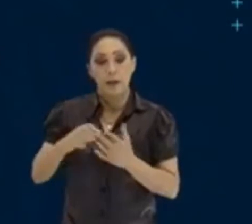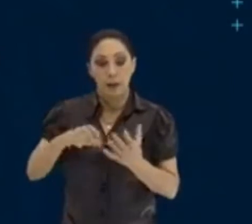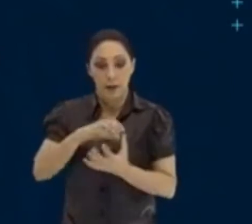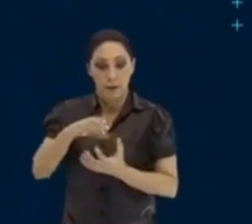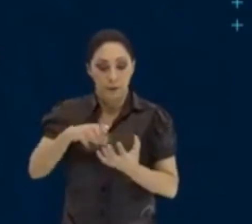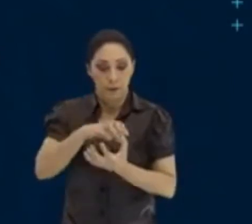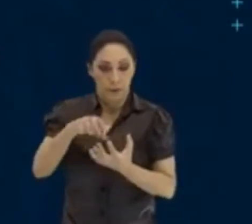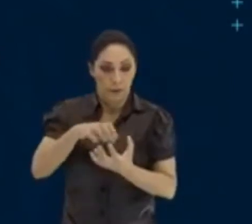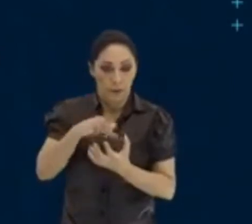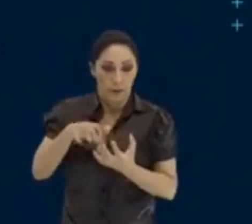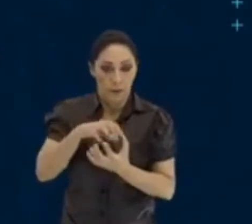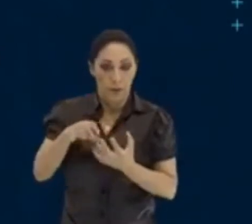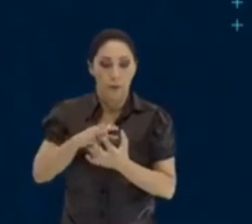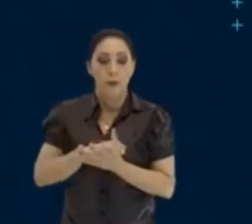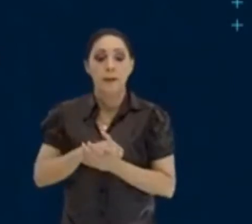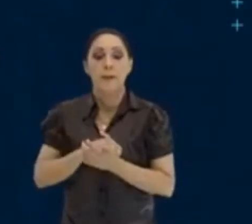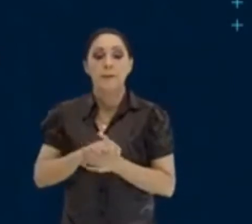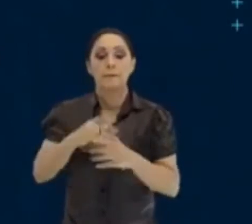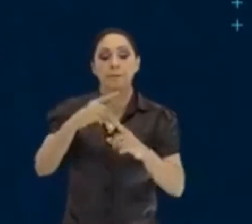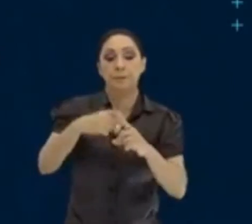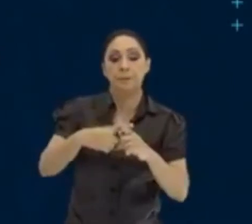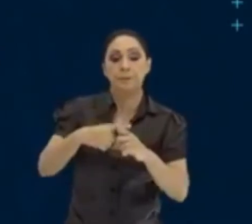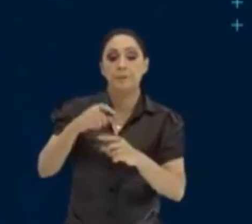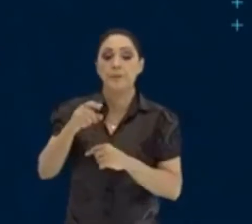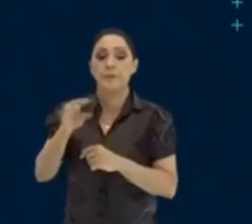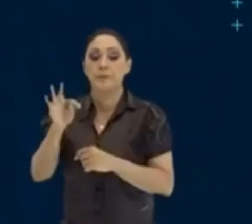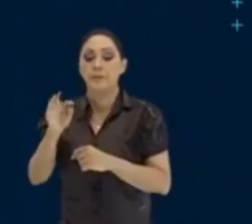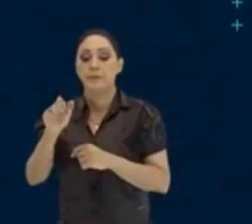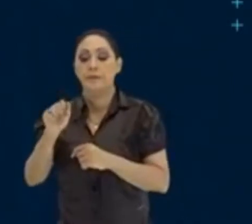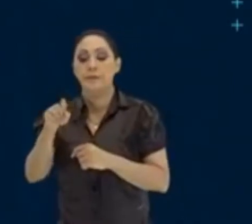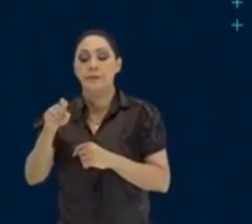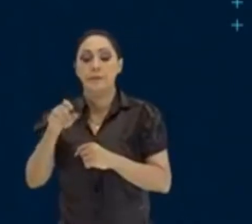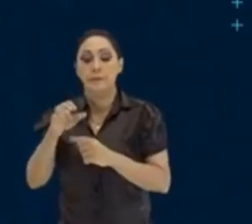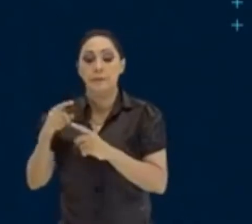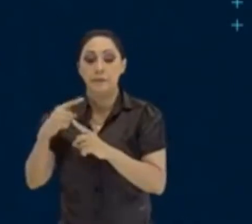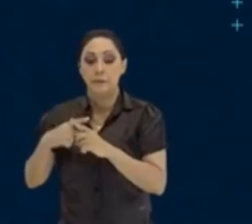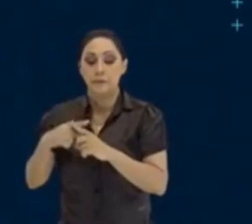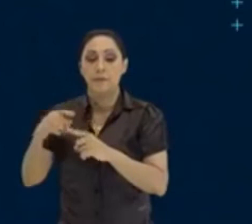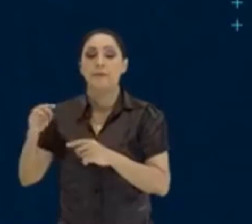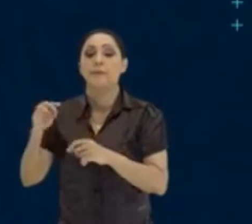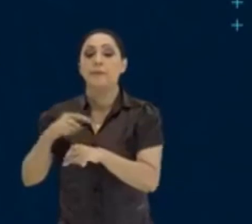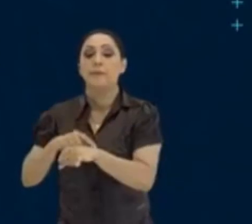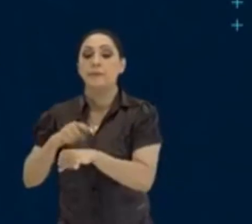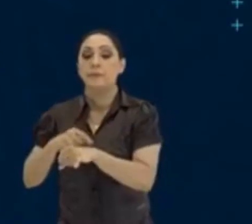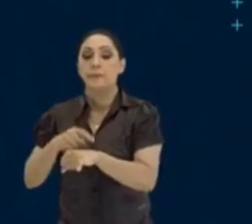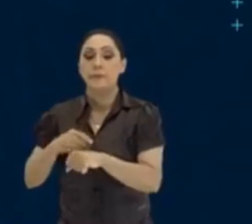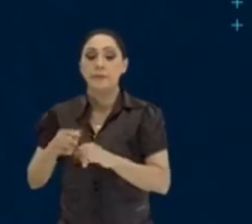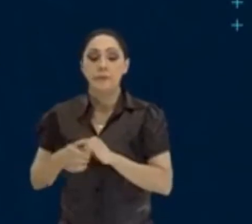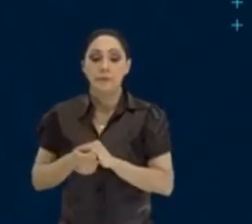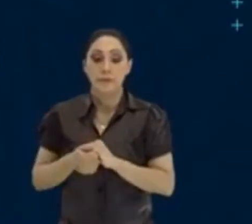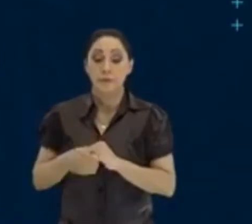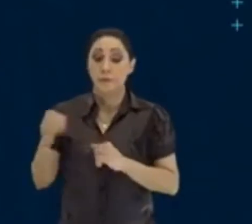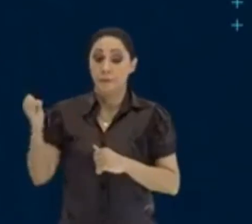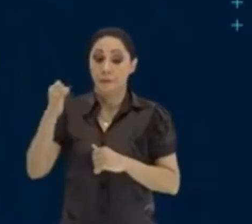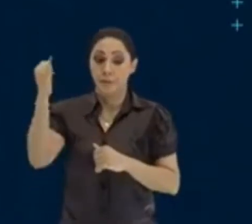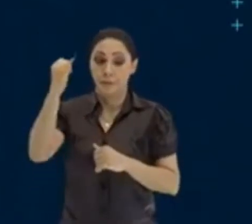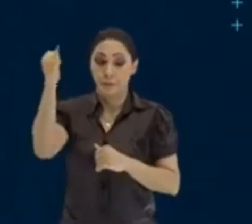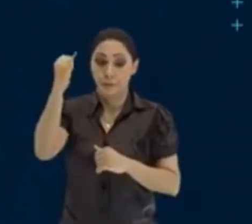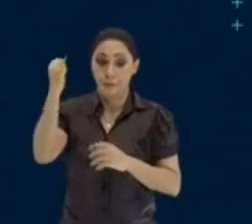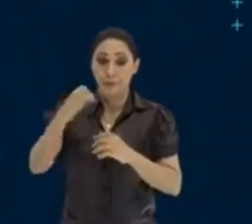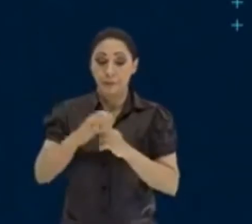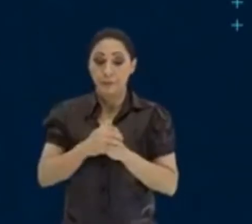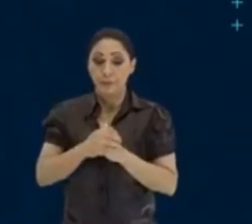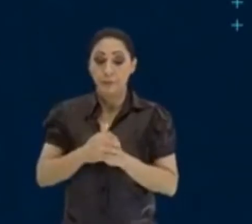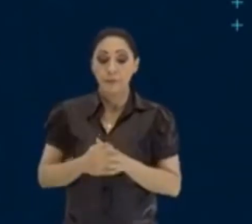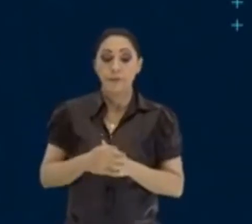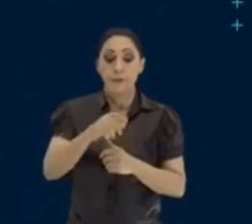capital vezes taxa vezes tempo, não tem o 100, é taxa unitária. Se tiver o 100, é taxa percentual. O importante é essa taxa e